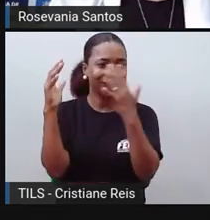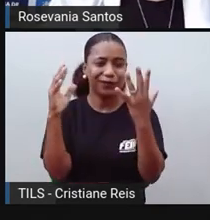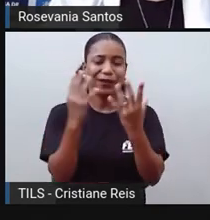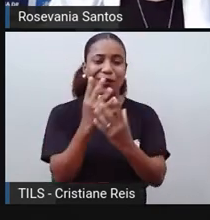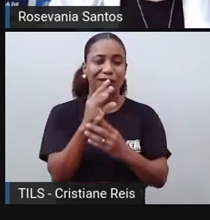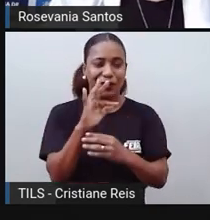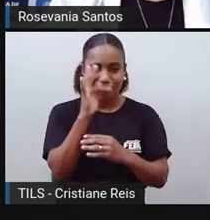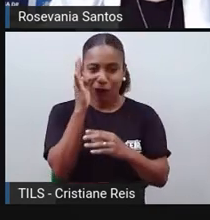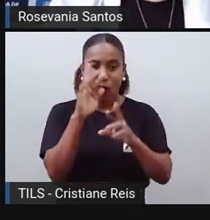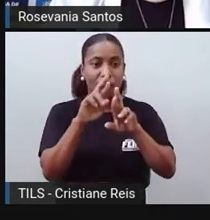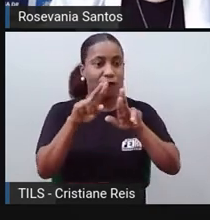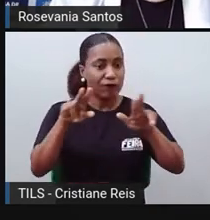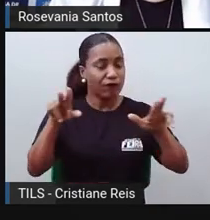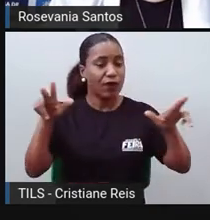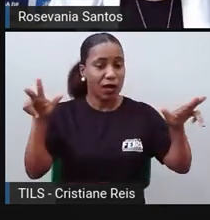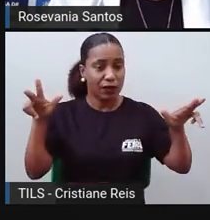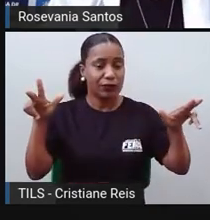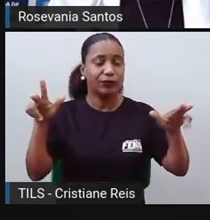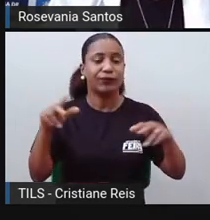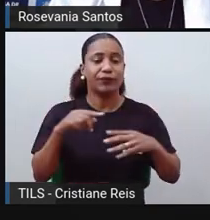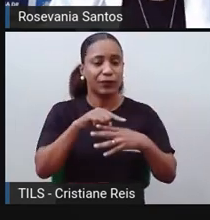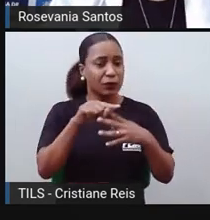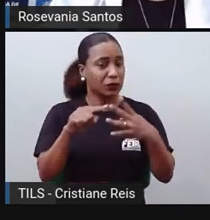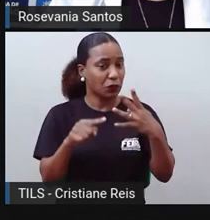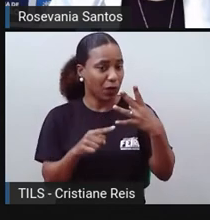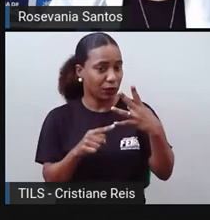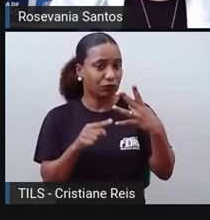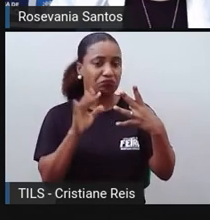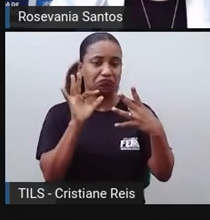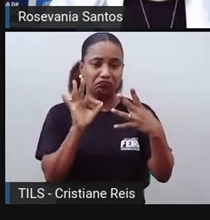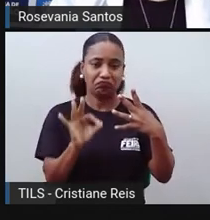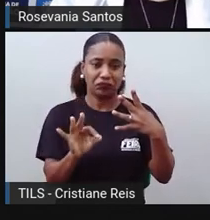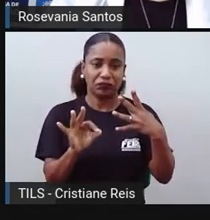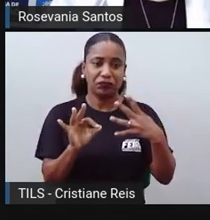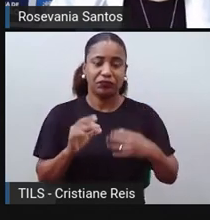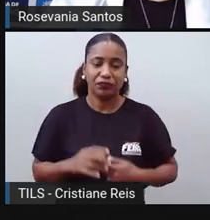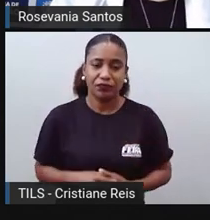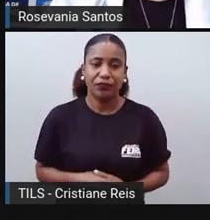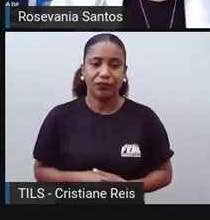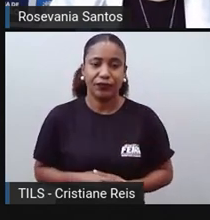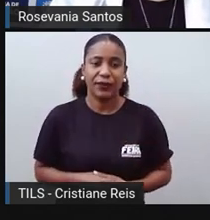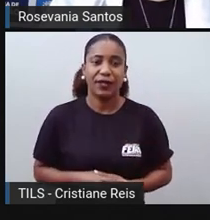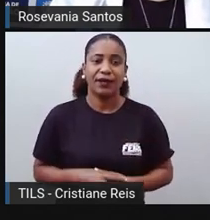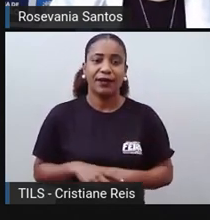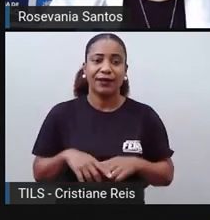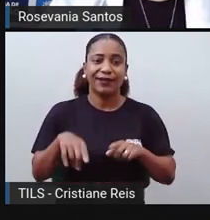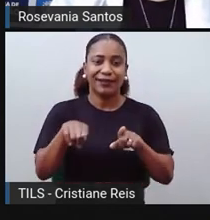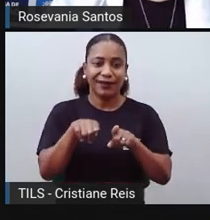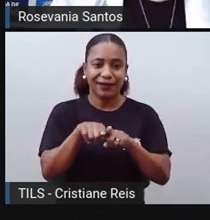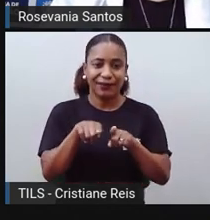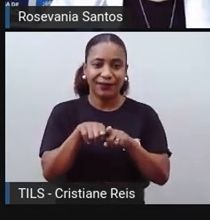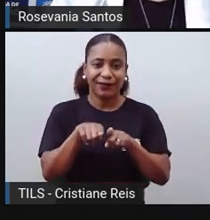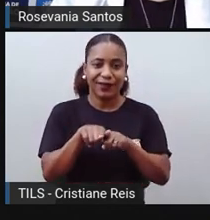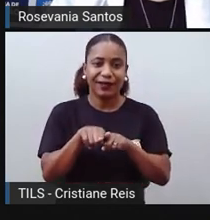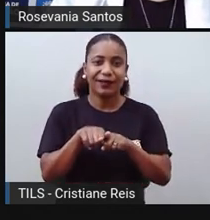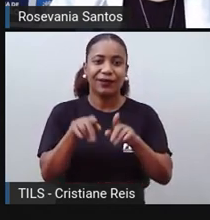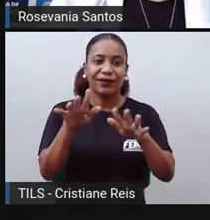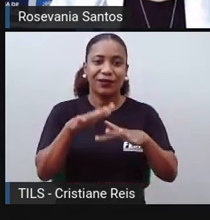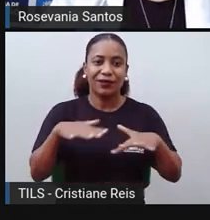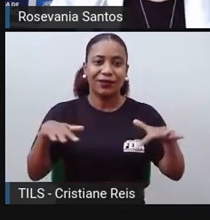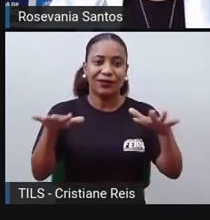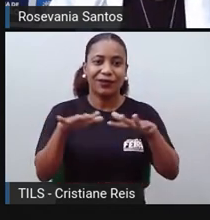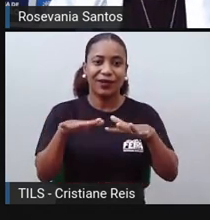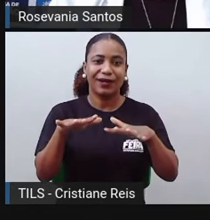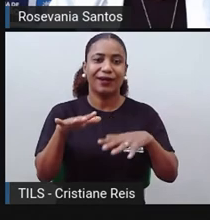são estações bastante definidas. Outra que a gente deve observar também é a área tropical, como é cortada aqui pelo trópico de